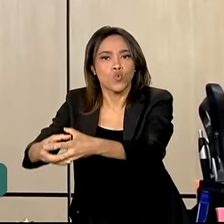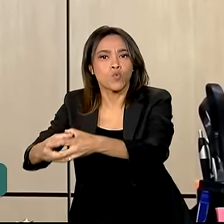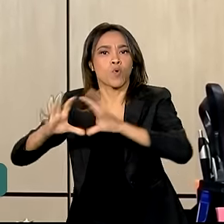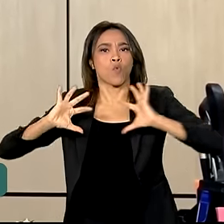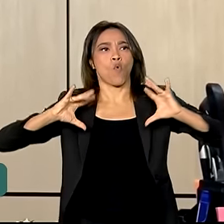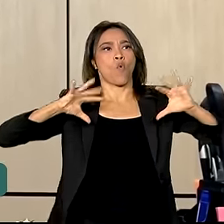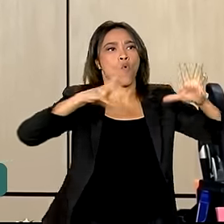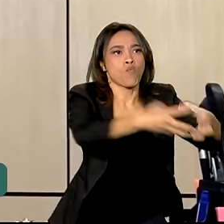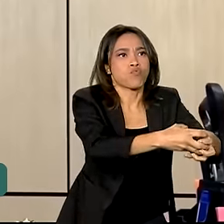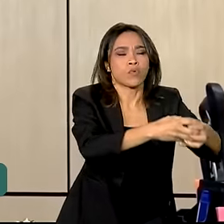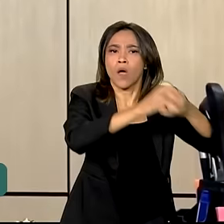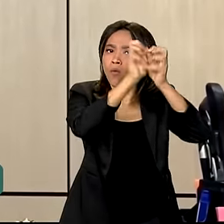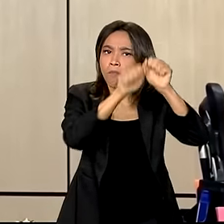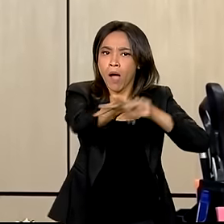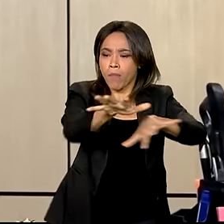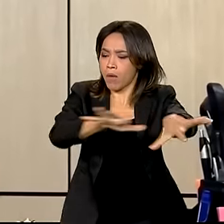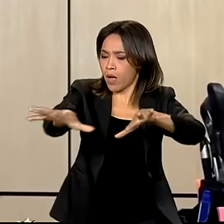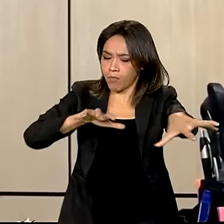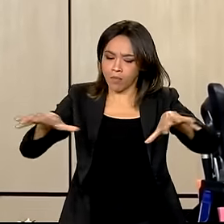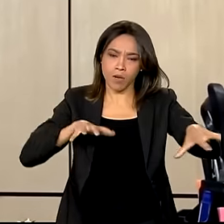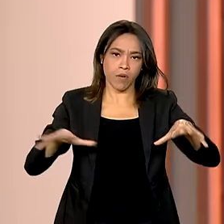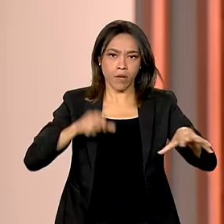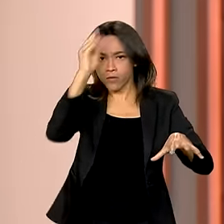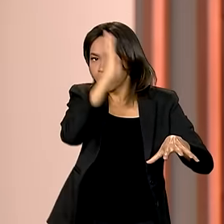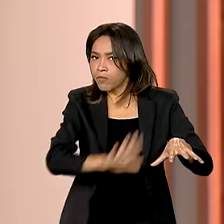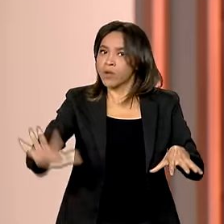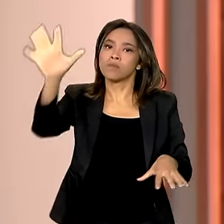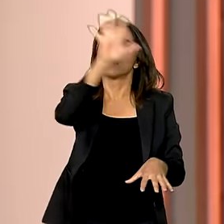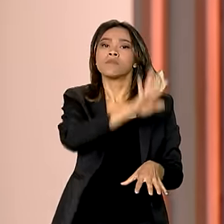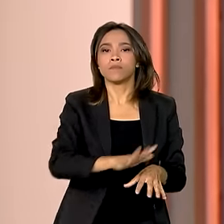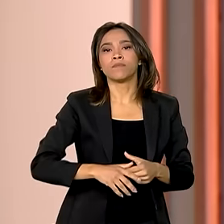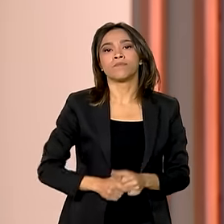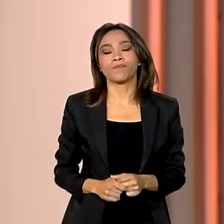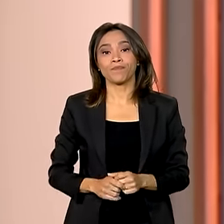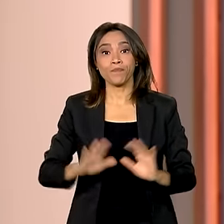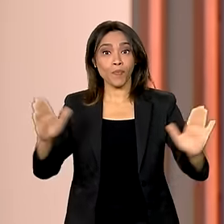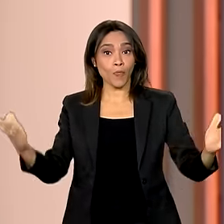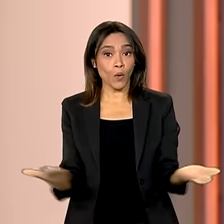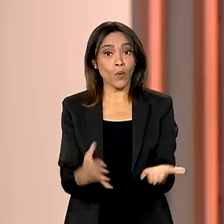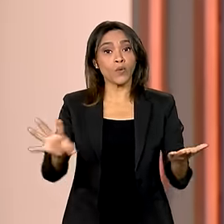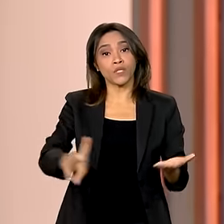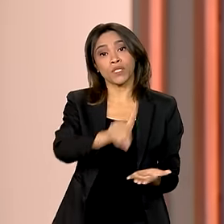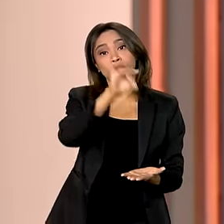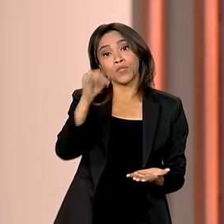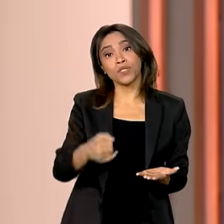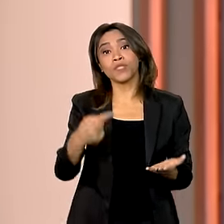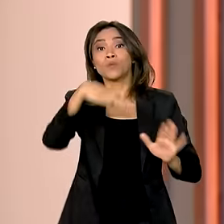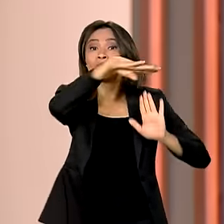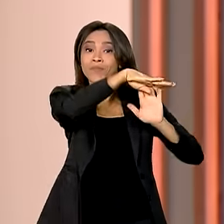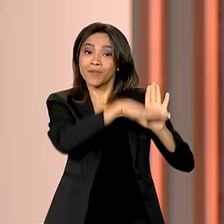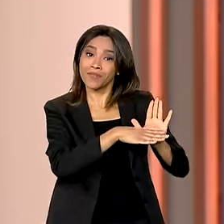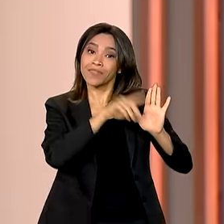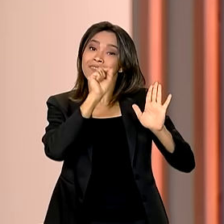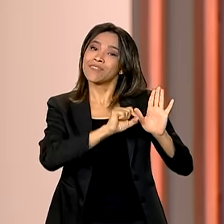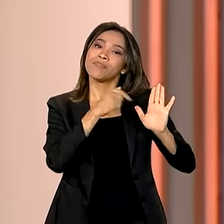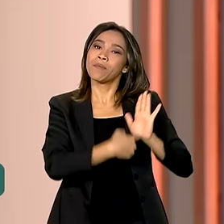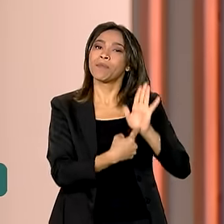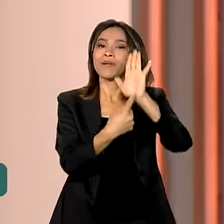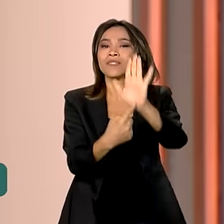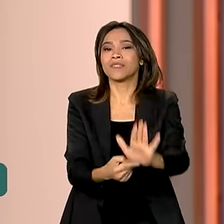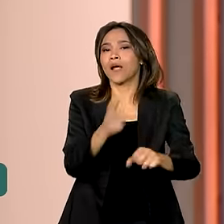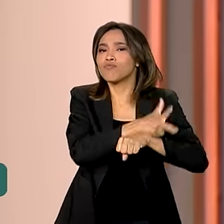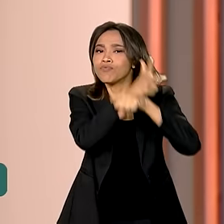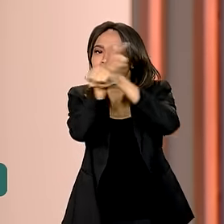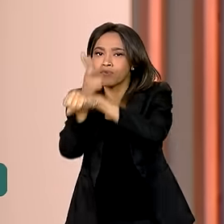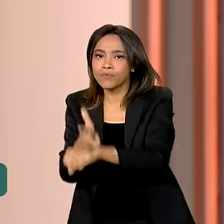específicos e em apenas algumas regiões. Hoje é dia do nosso quadro Brasil no Rumo Certo. Vamos falar dos